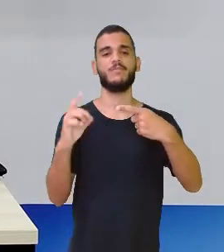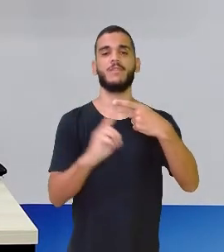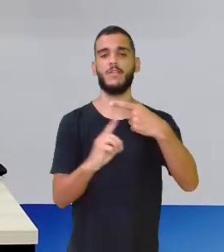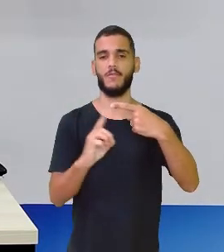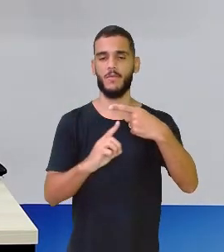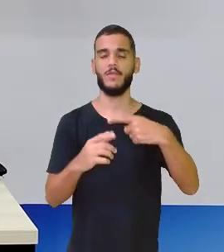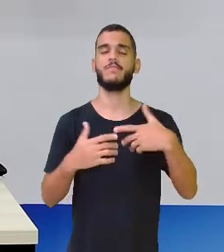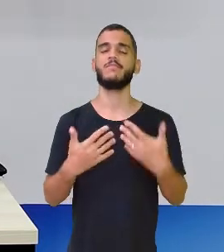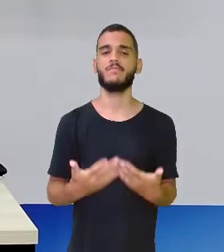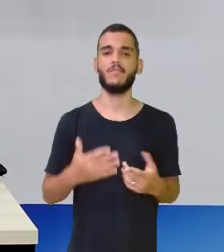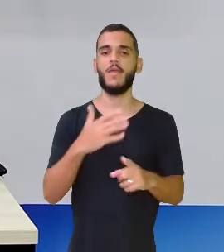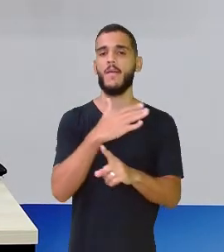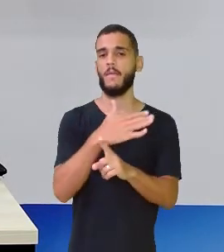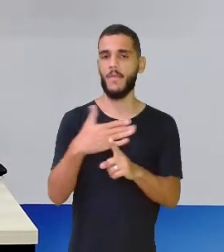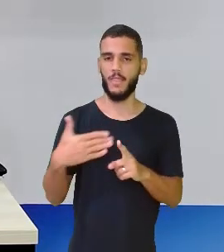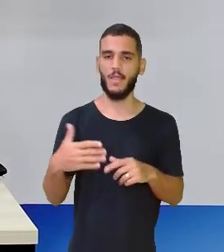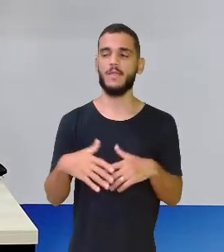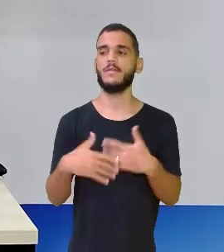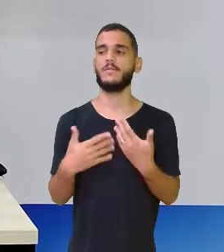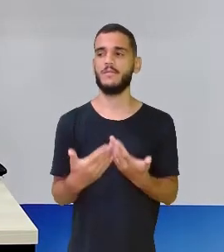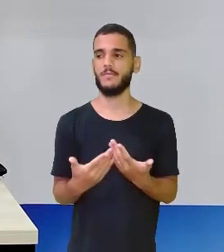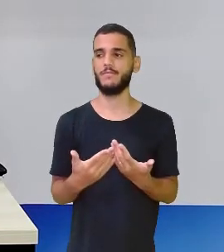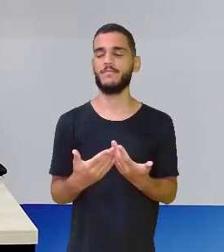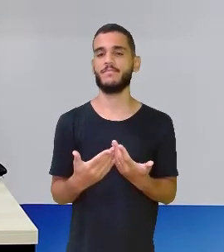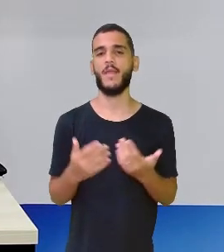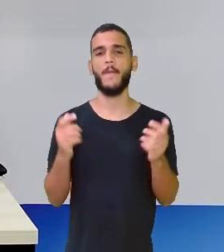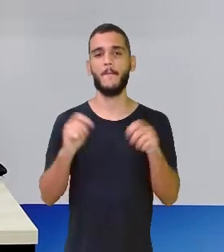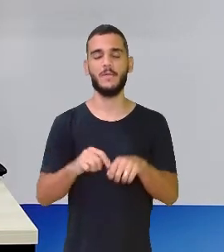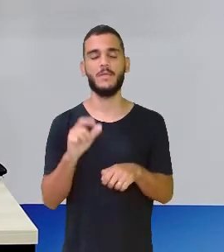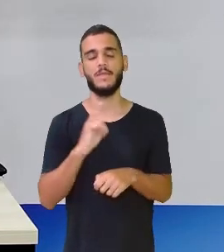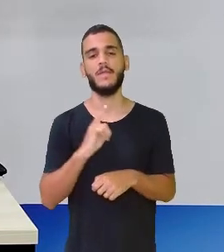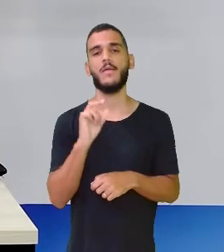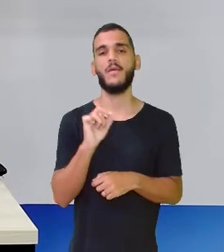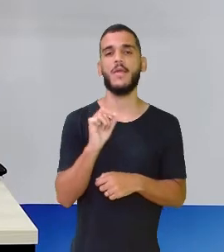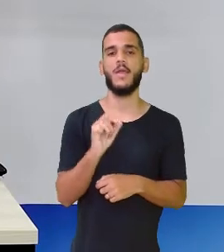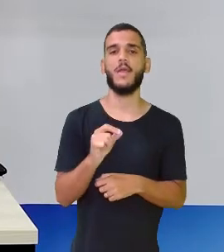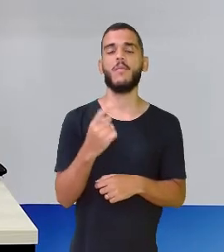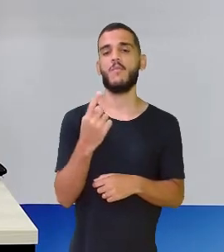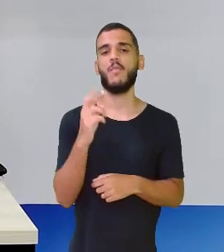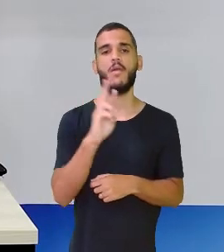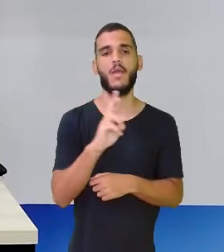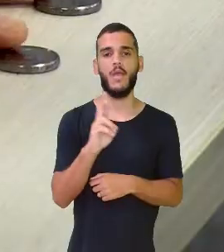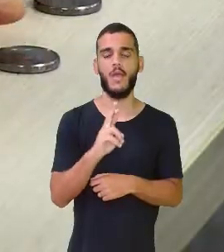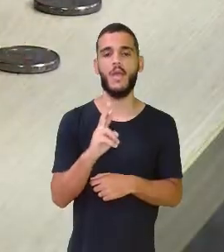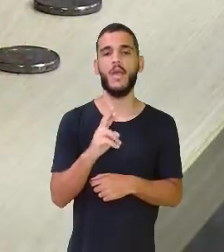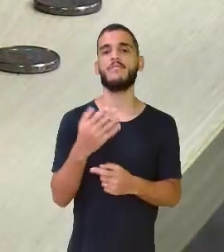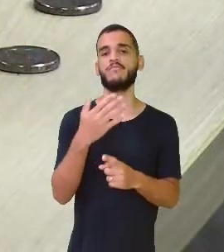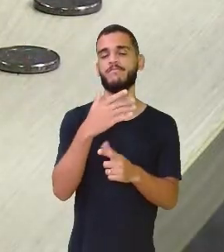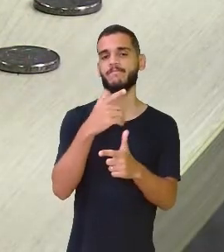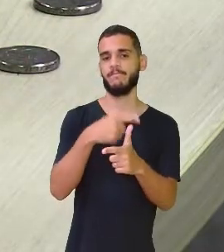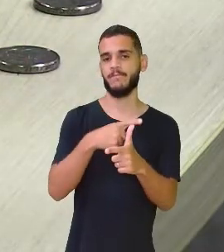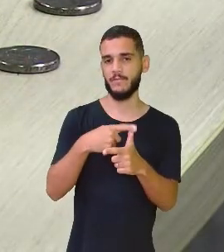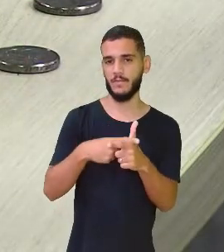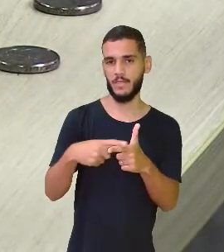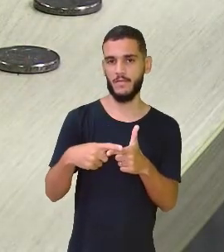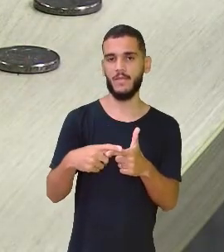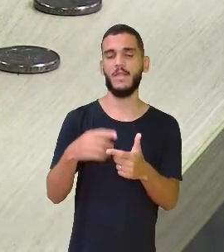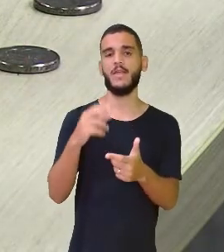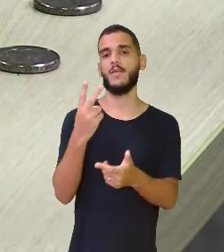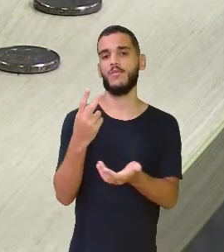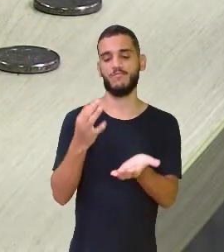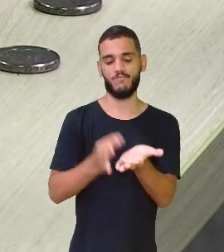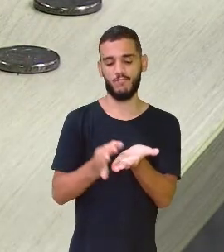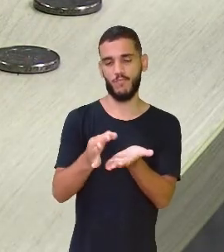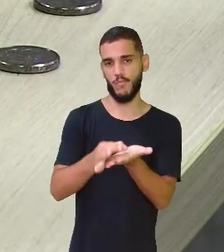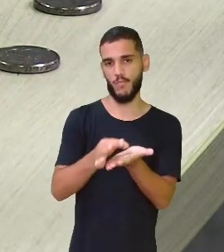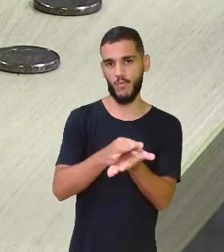metade. É como se eu tivesse esse real e fosse dividir em duas moedas de 50